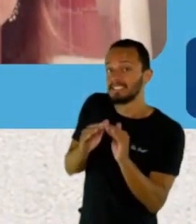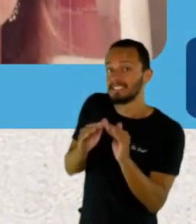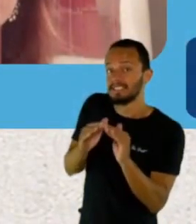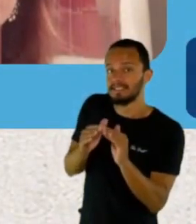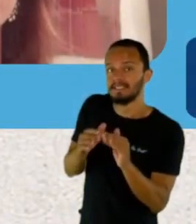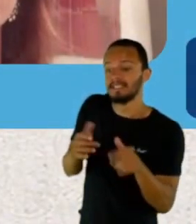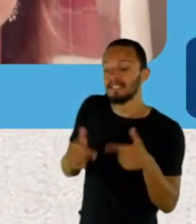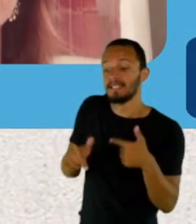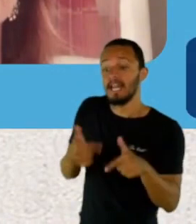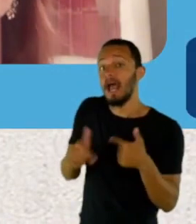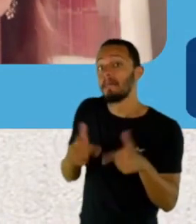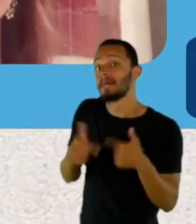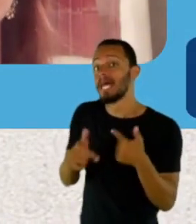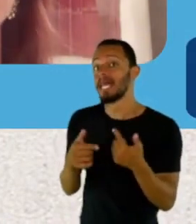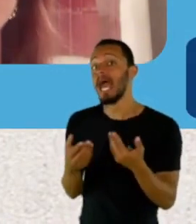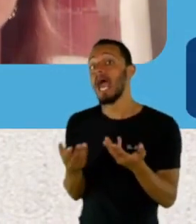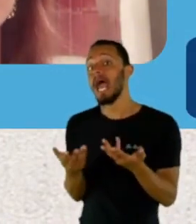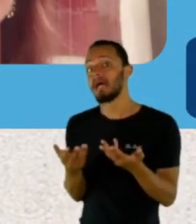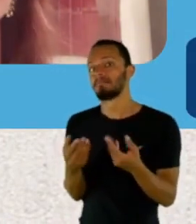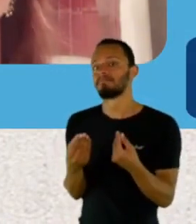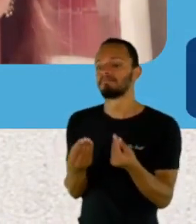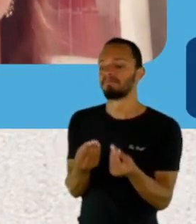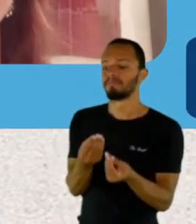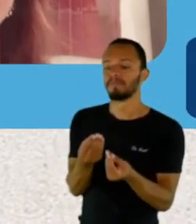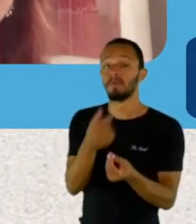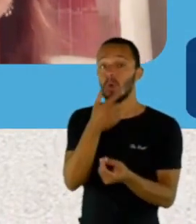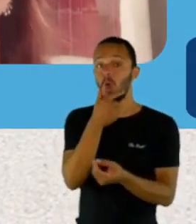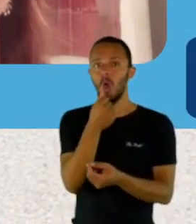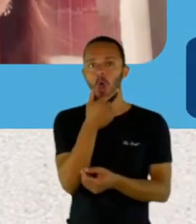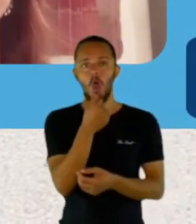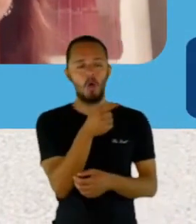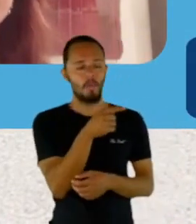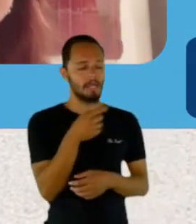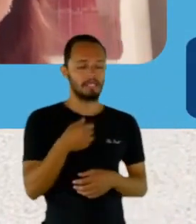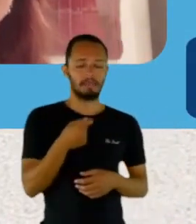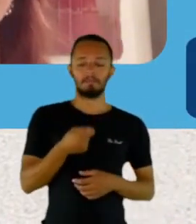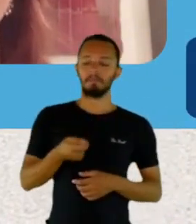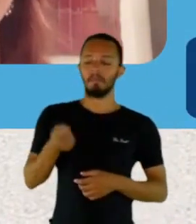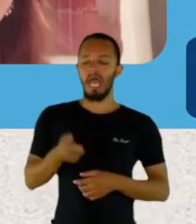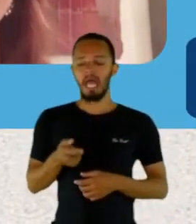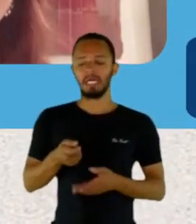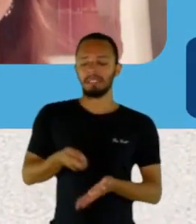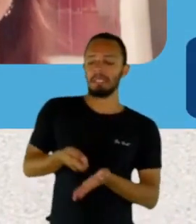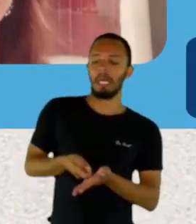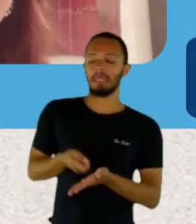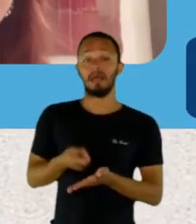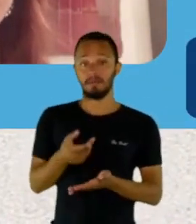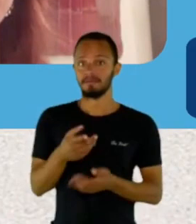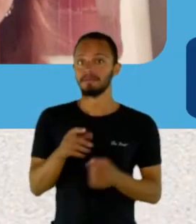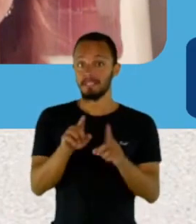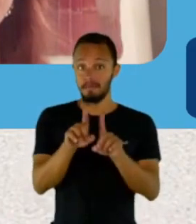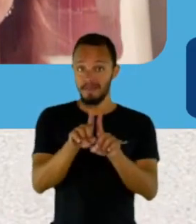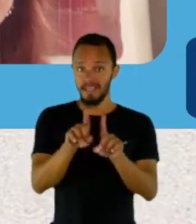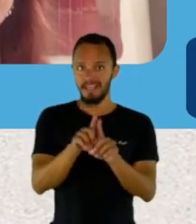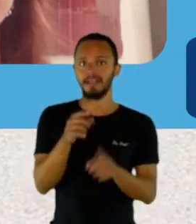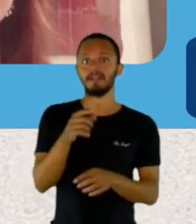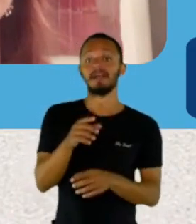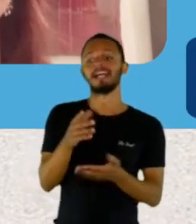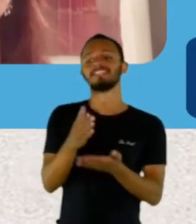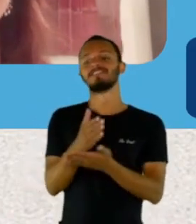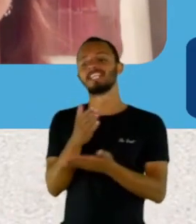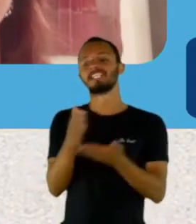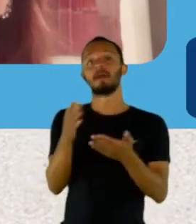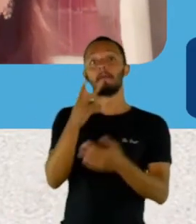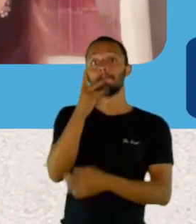de trabalhar para ficar em casa, sentada pelo marido, né? Você traz... Exatamente. O pai batia na mãe, né?